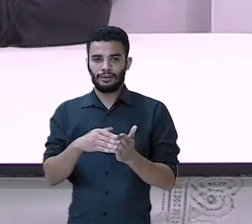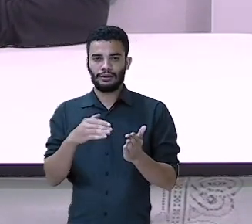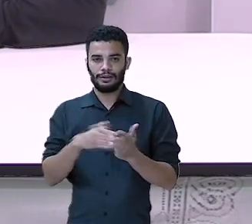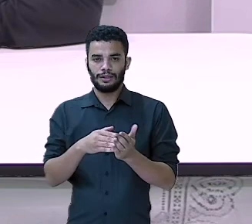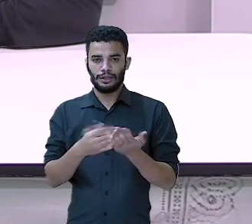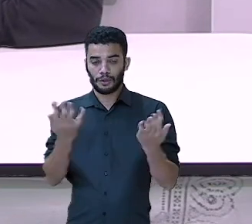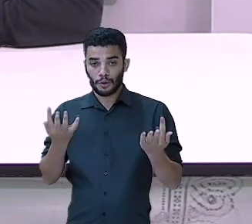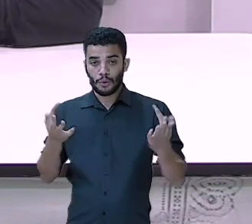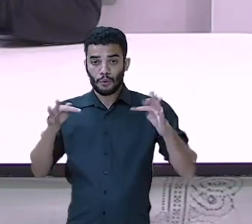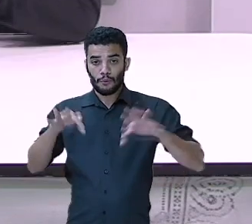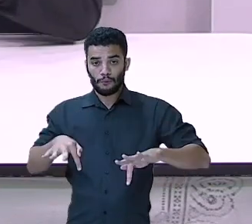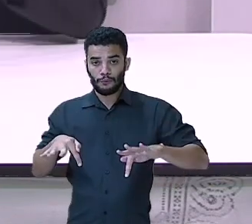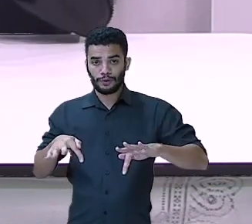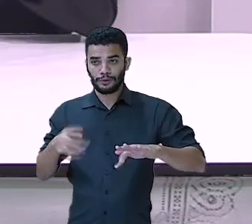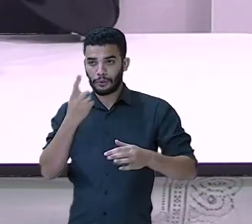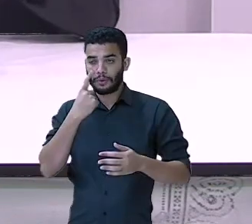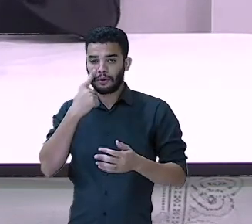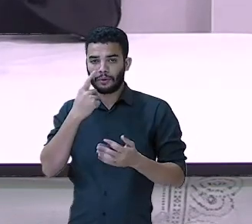como está aqui,